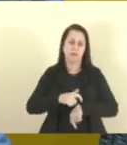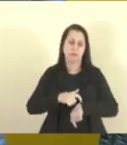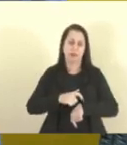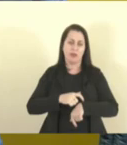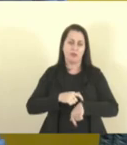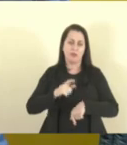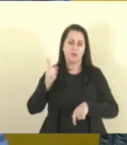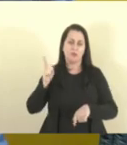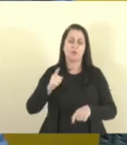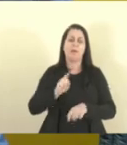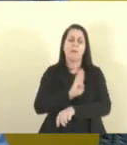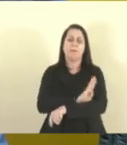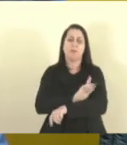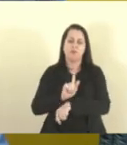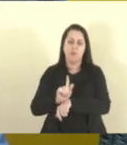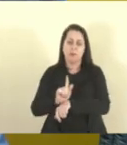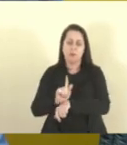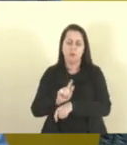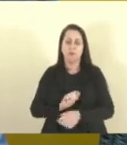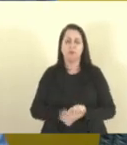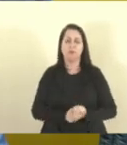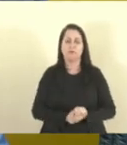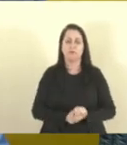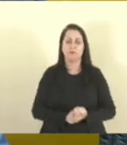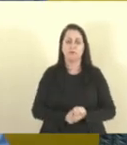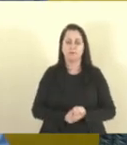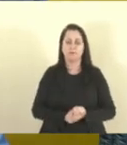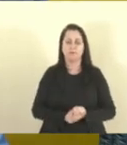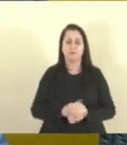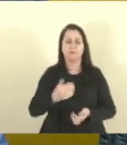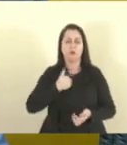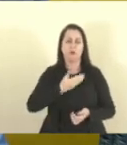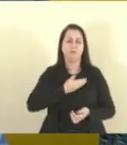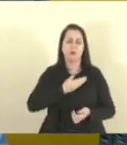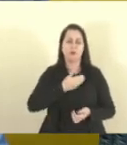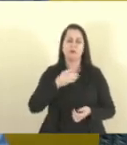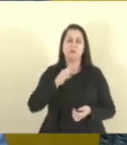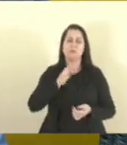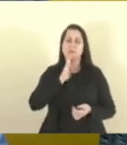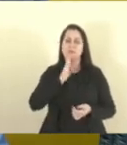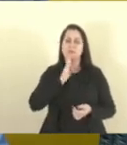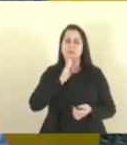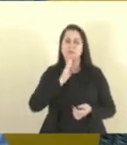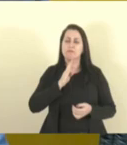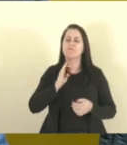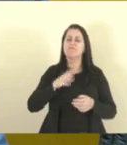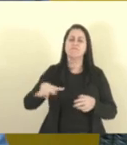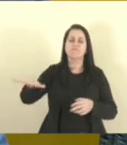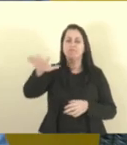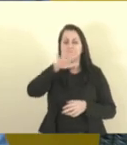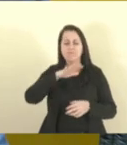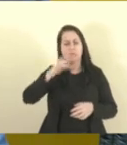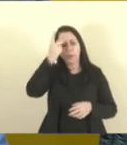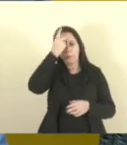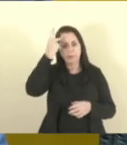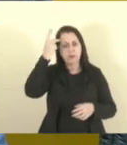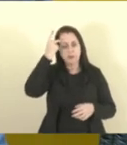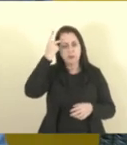município de Baixo Guandu. O Adiesio era mais conhecido como Deda. Era uma pessoa